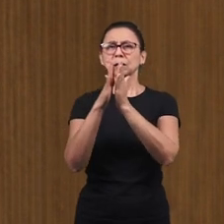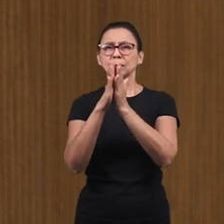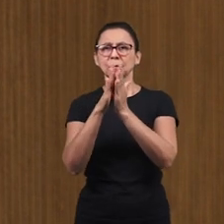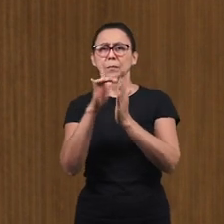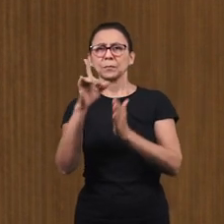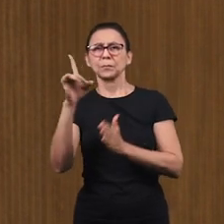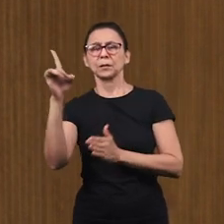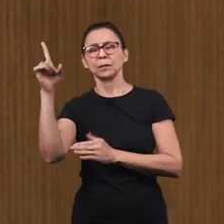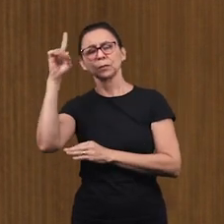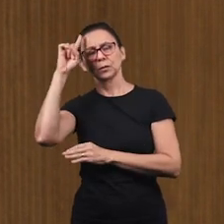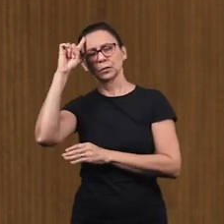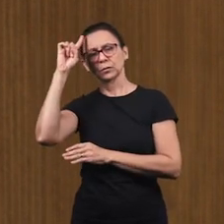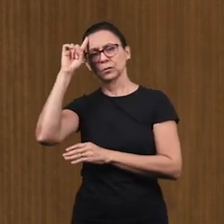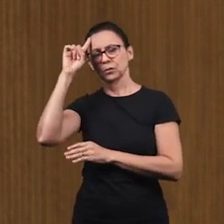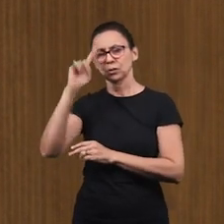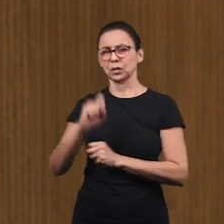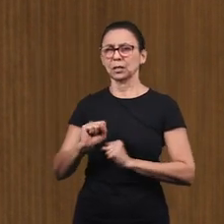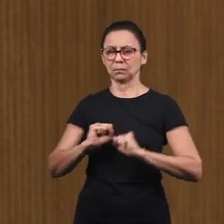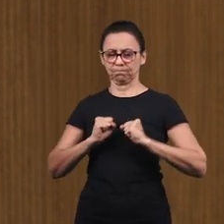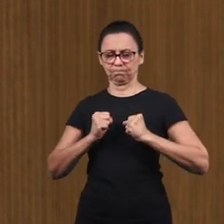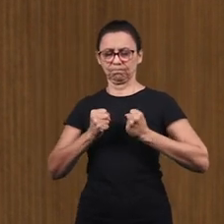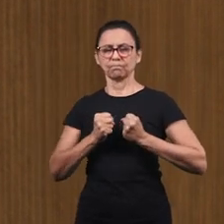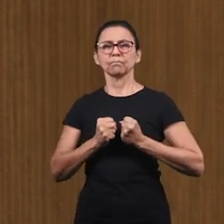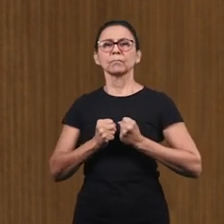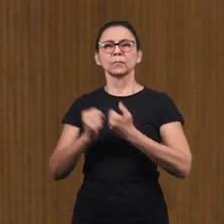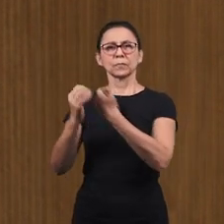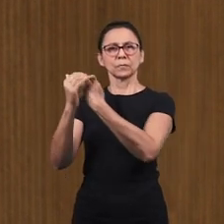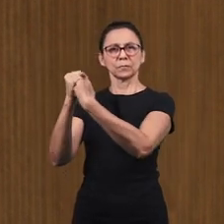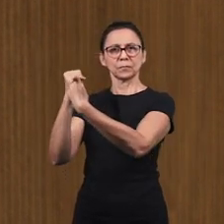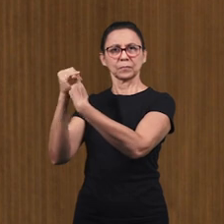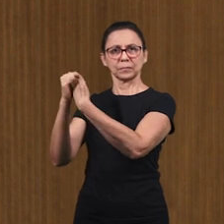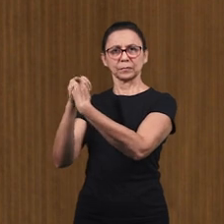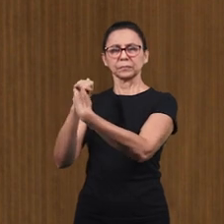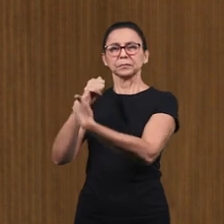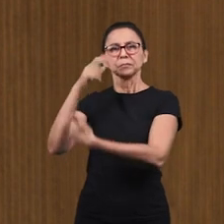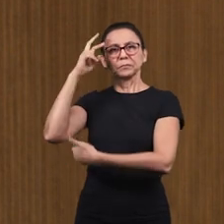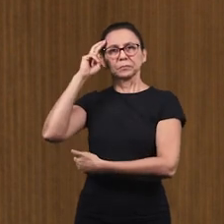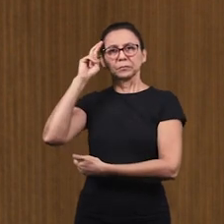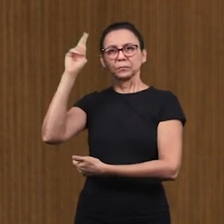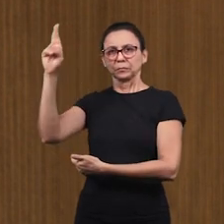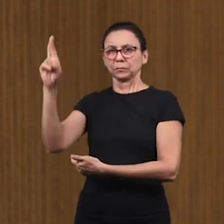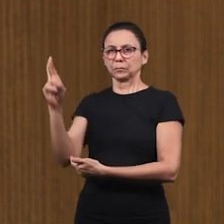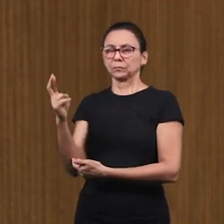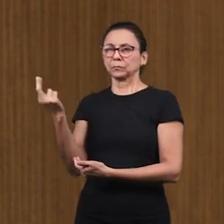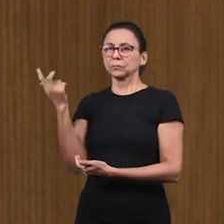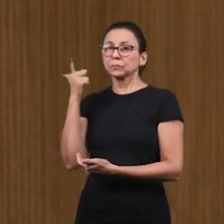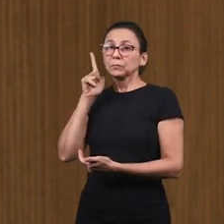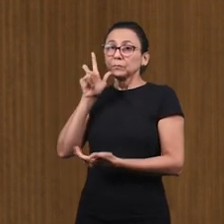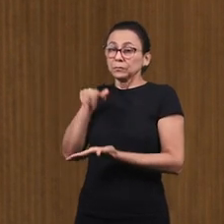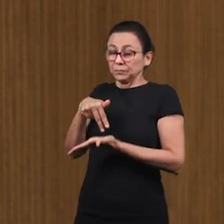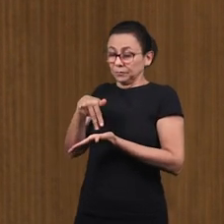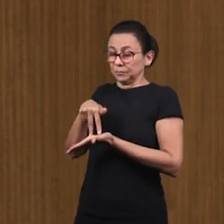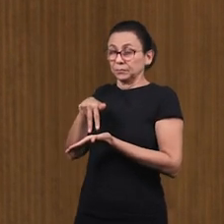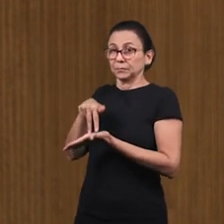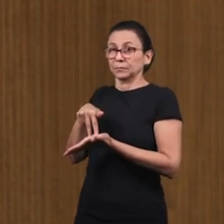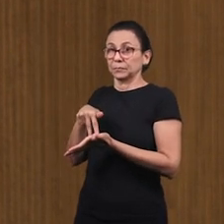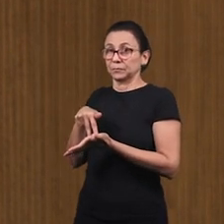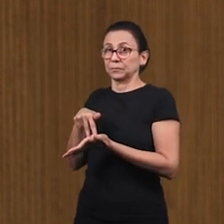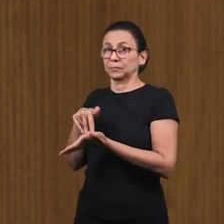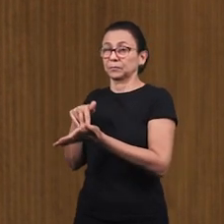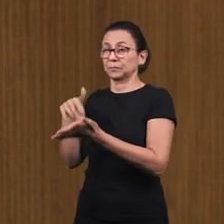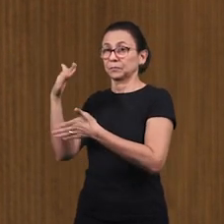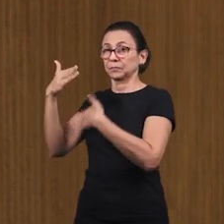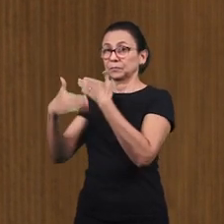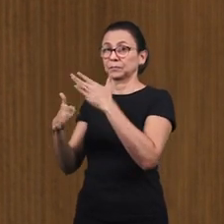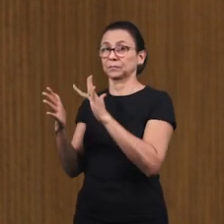a cada dia Que nos sustenta Que nos orienta Que Senhor nos mantém neste caminho Senhor que é o Senhor